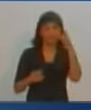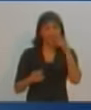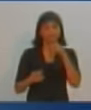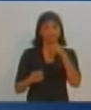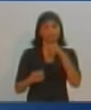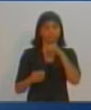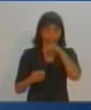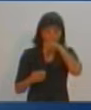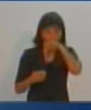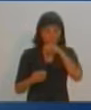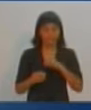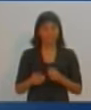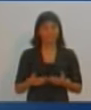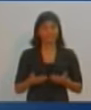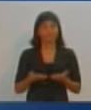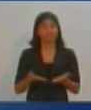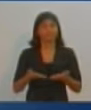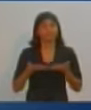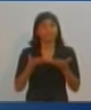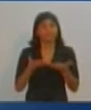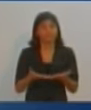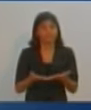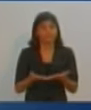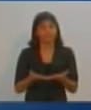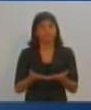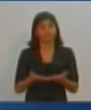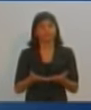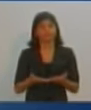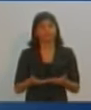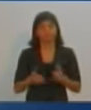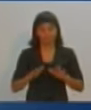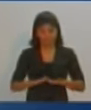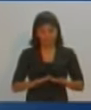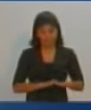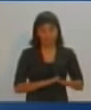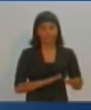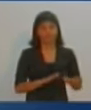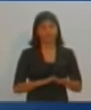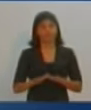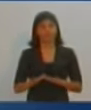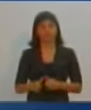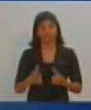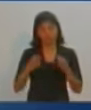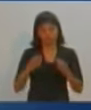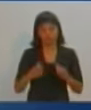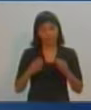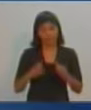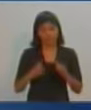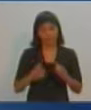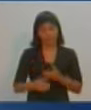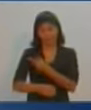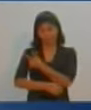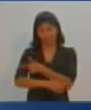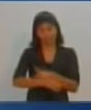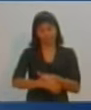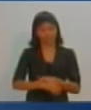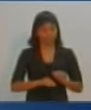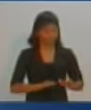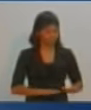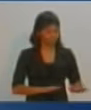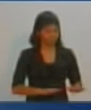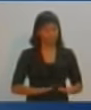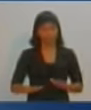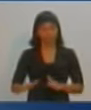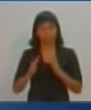um serviço de creche até as 19 horas, por conta do seu horário de trabalho. Mas, repito, nós não vamos comprometer de forma alguma a